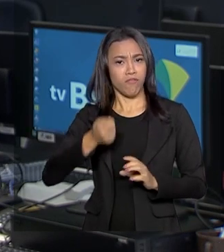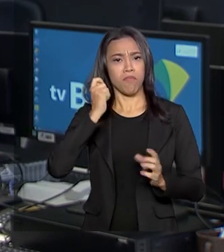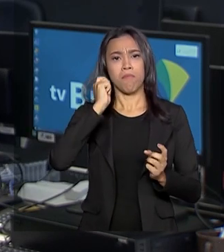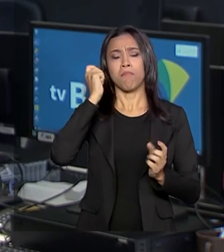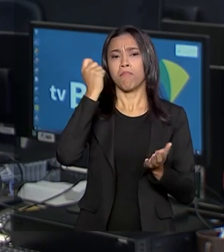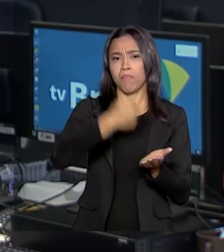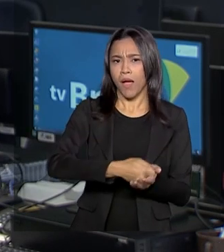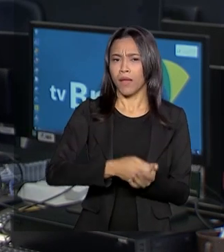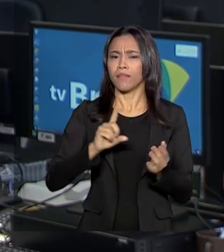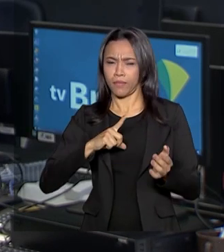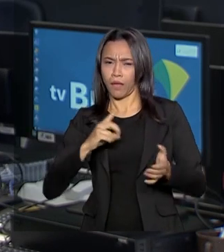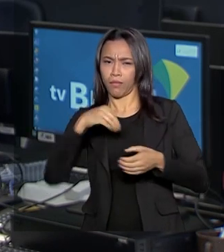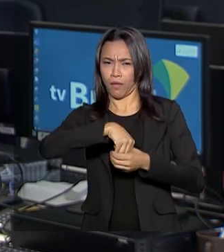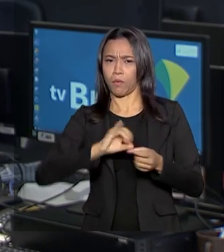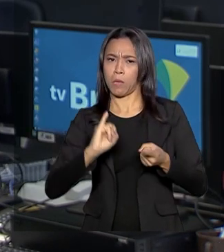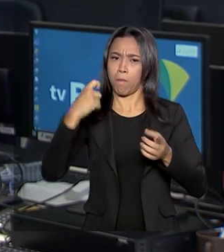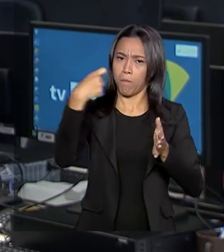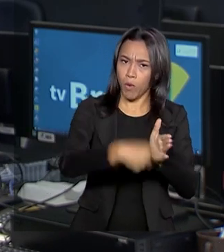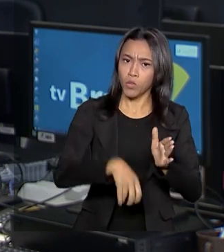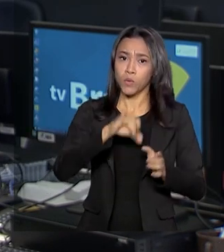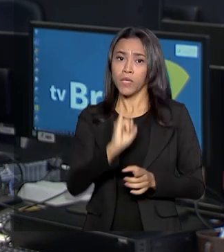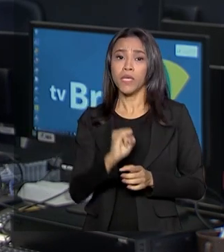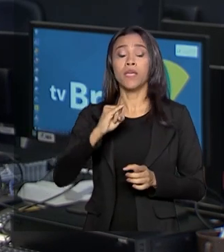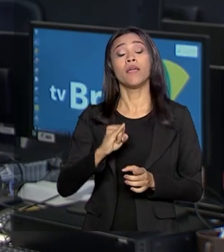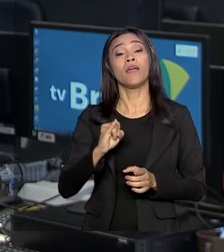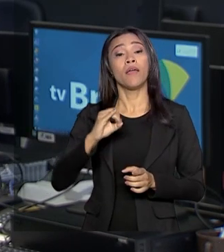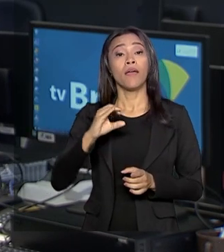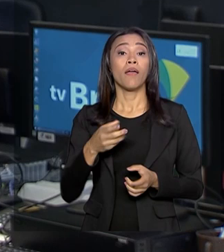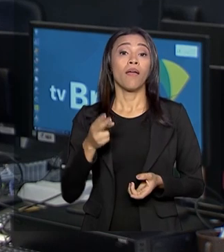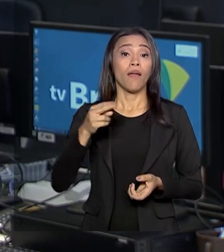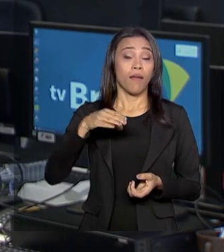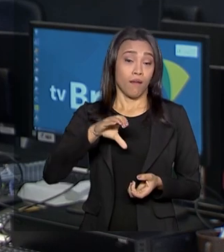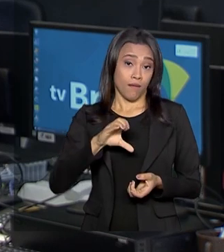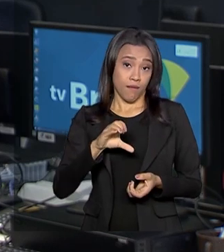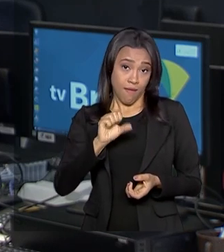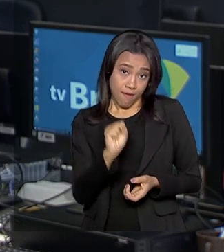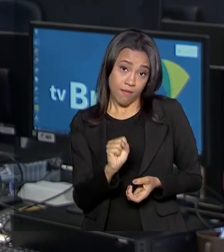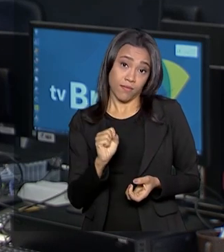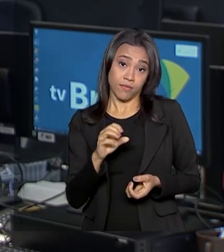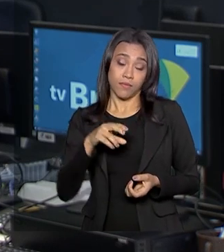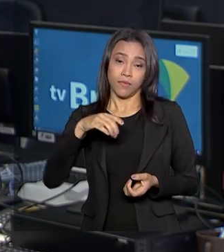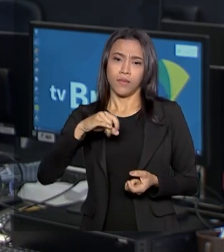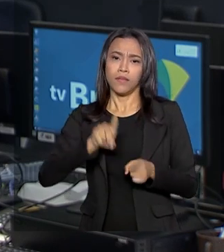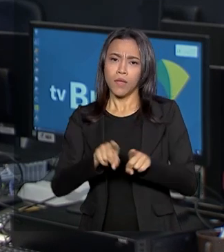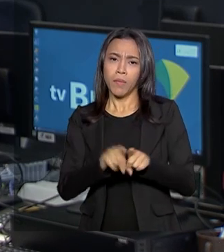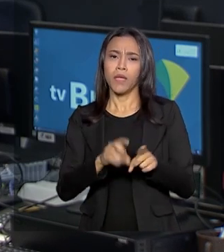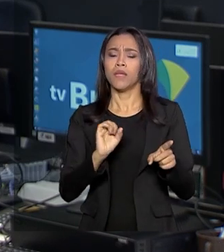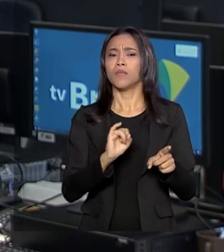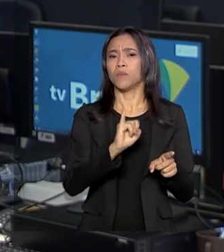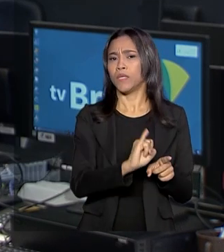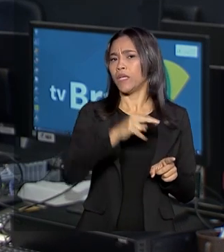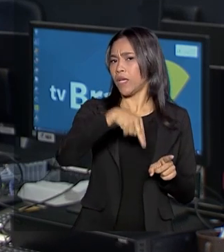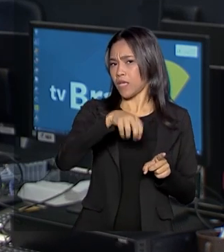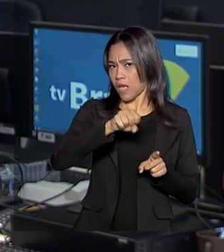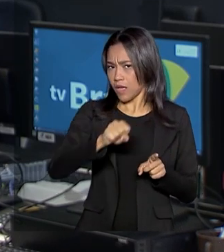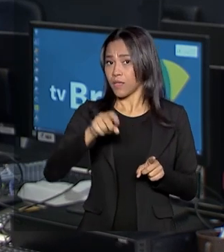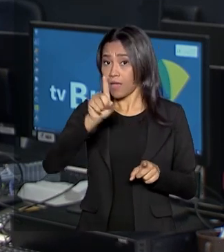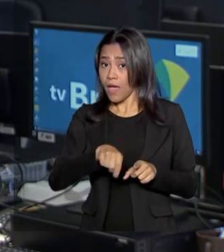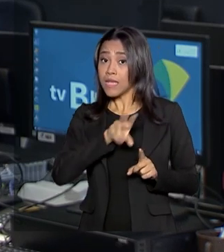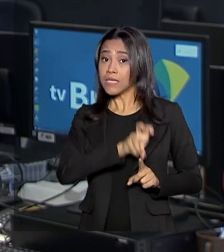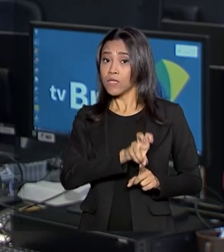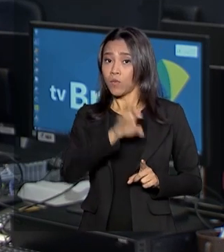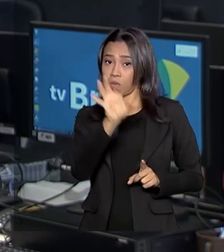como o ISS e a contribuição para o INSS. Contribuição essa que corresponde a 5% do salário mínimo.